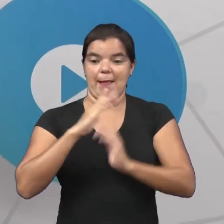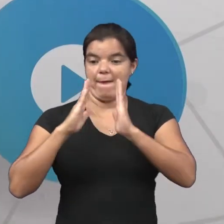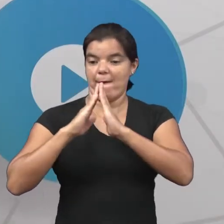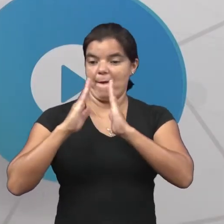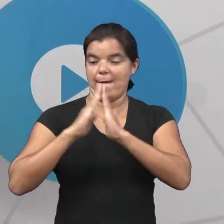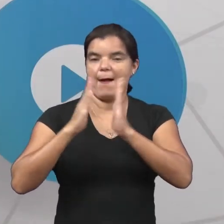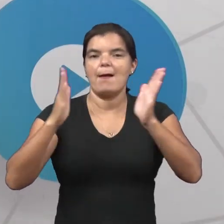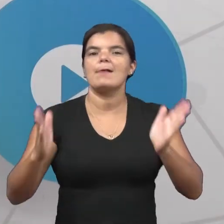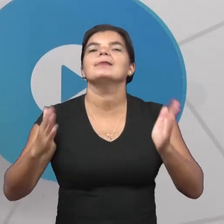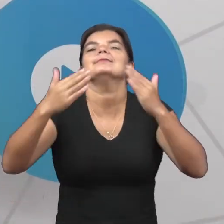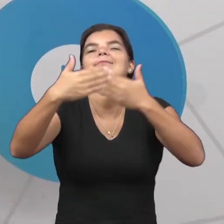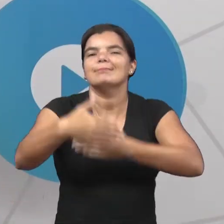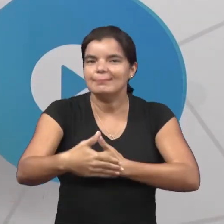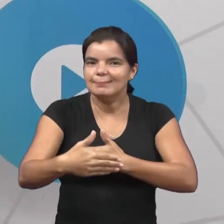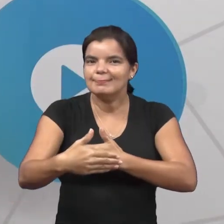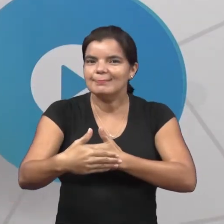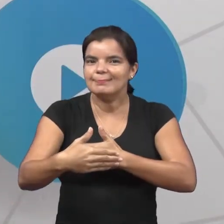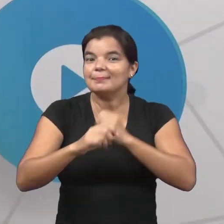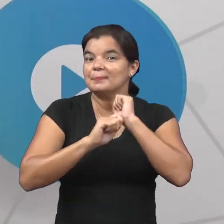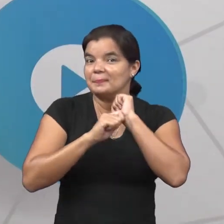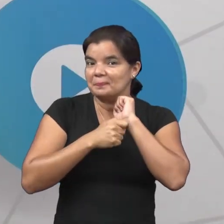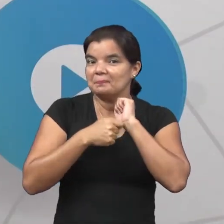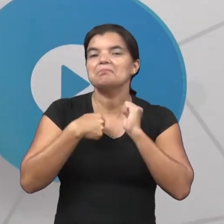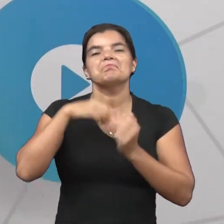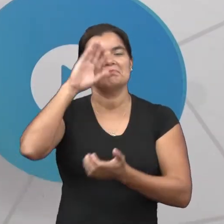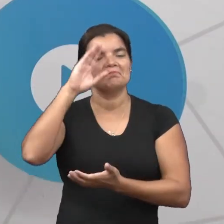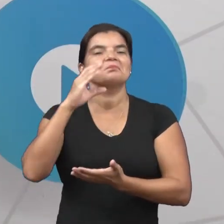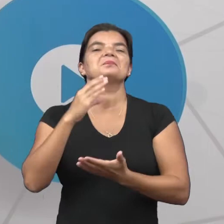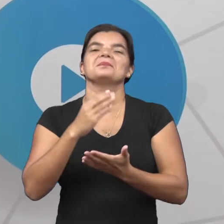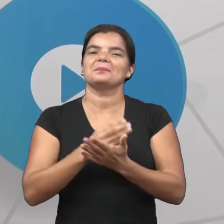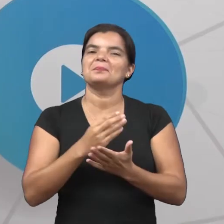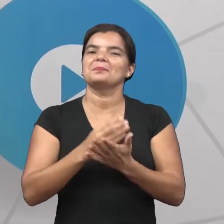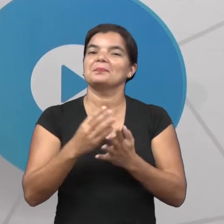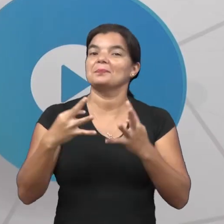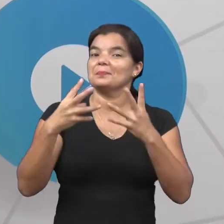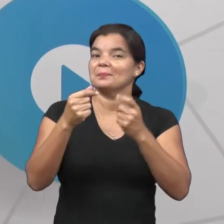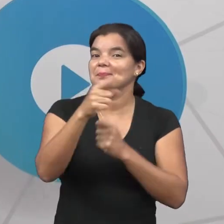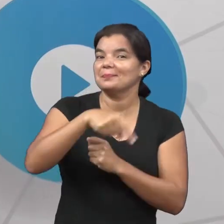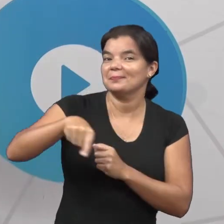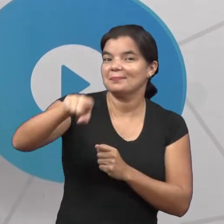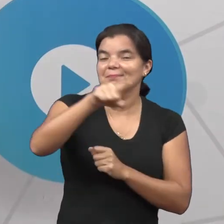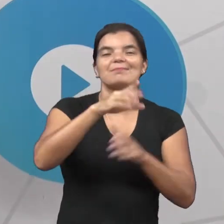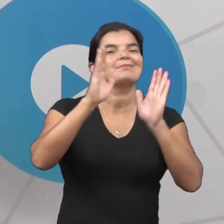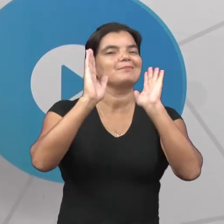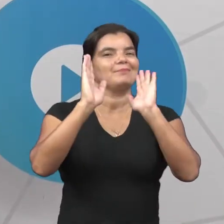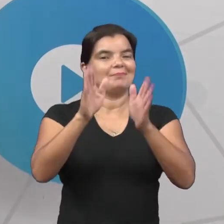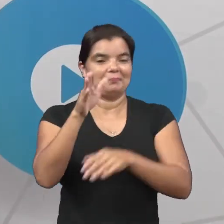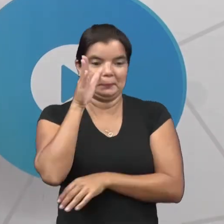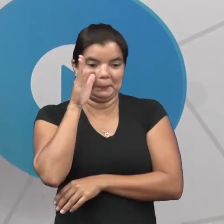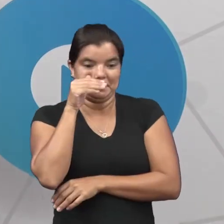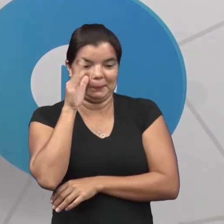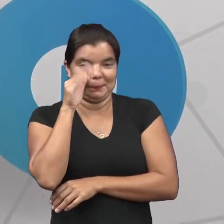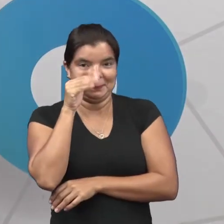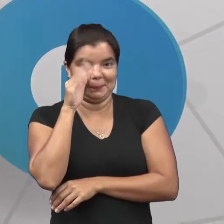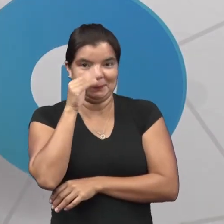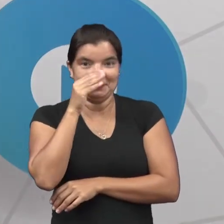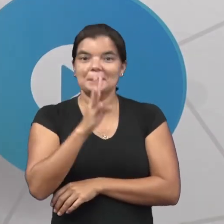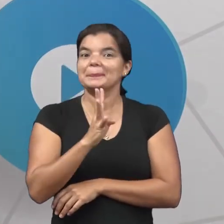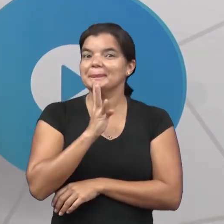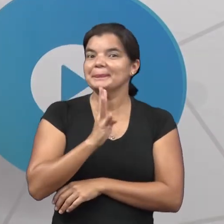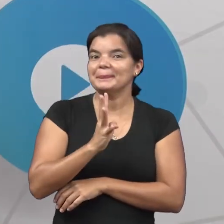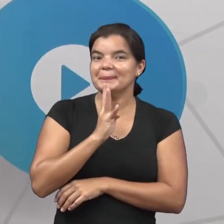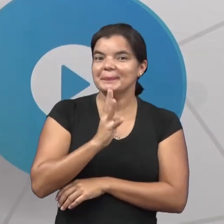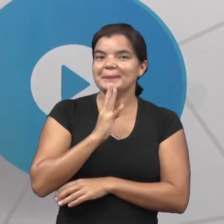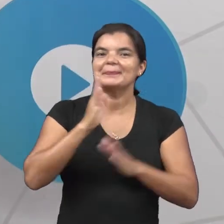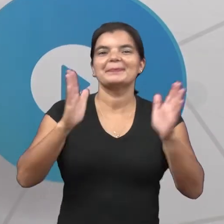mistérios? casa? Eu acredito que todos vocês já estão bastante curiosos para conhecer a